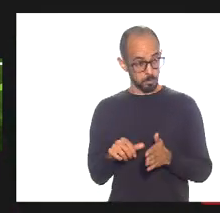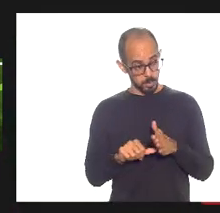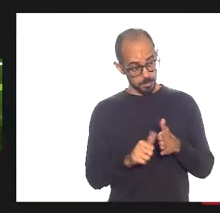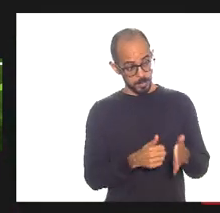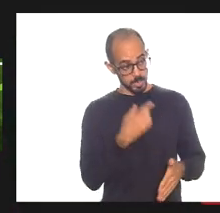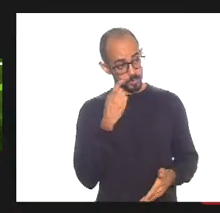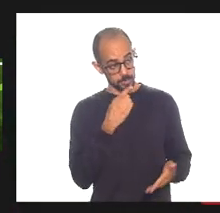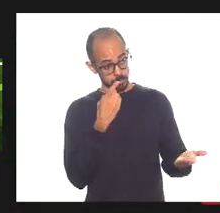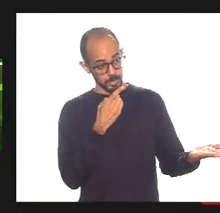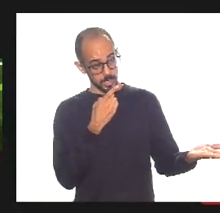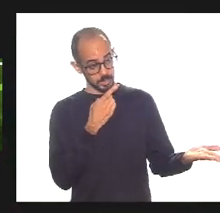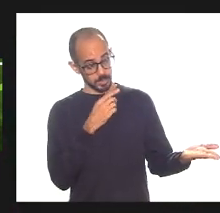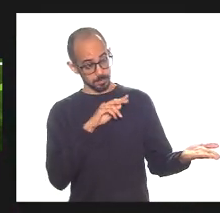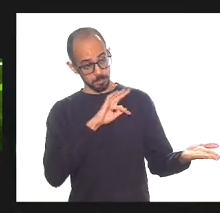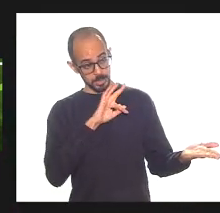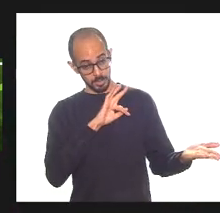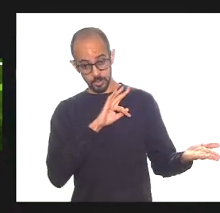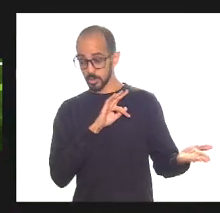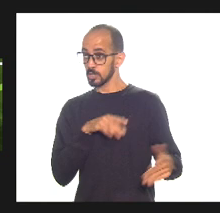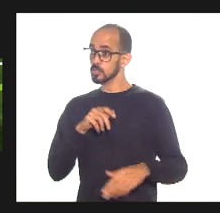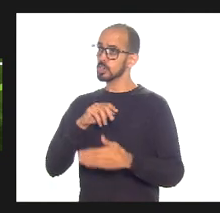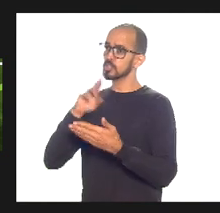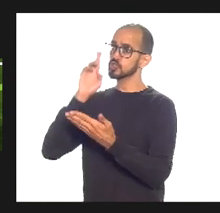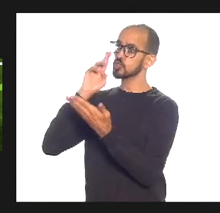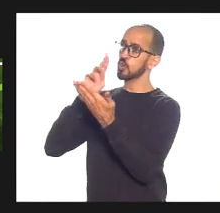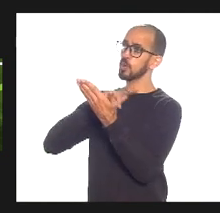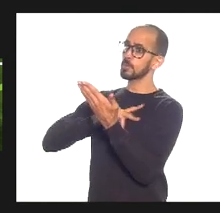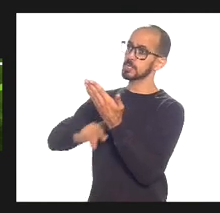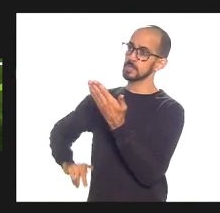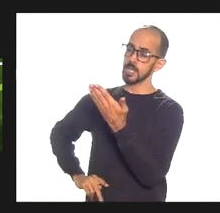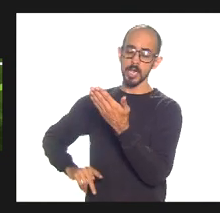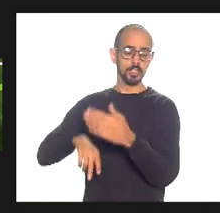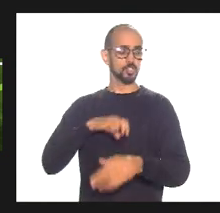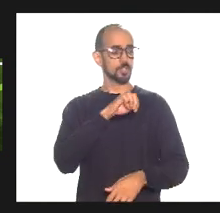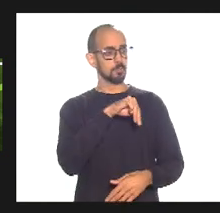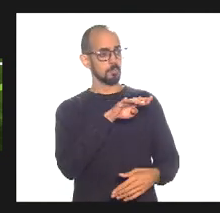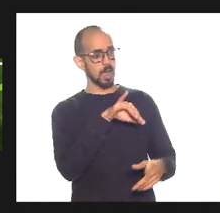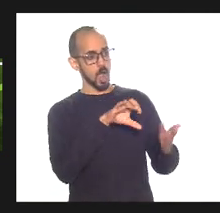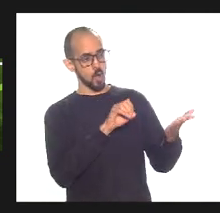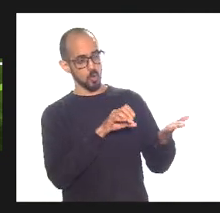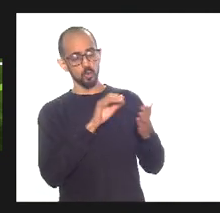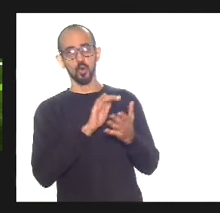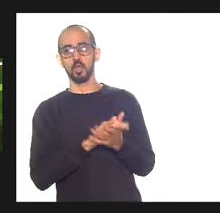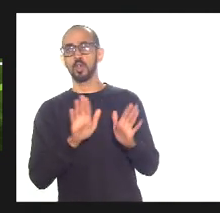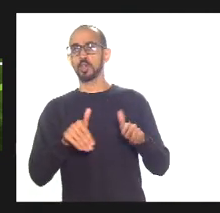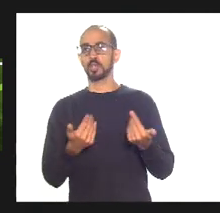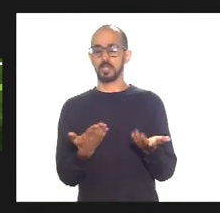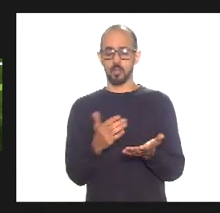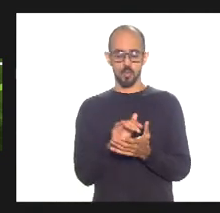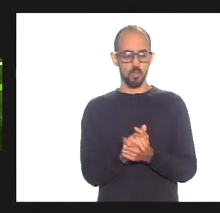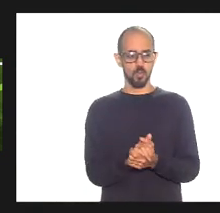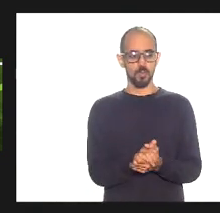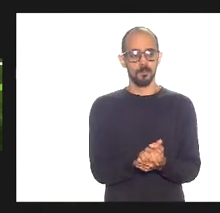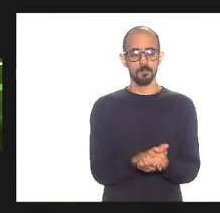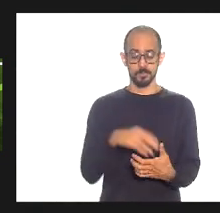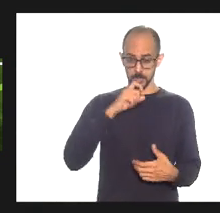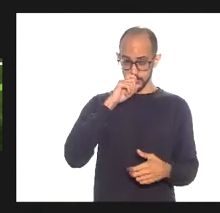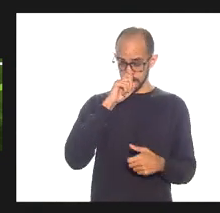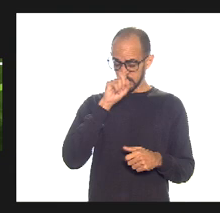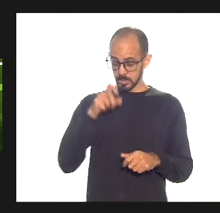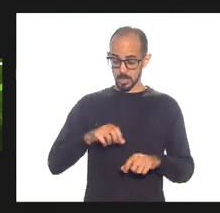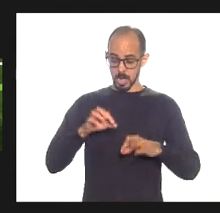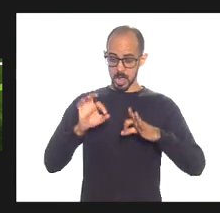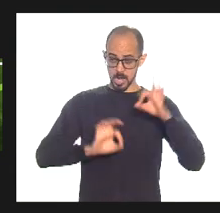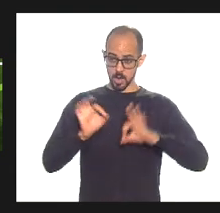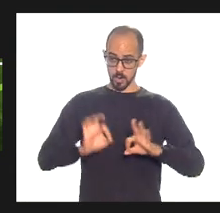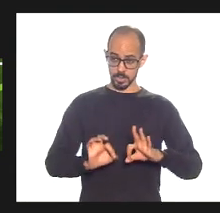seu presidente, amigo Mauro Osório, professor, diz o seguinte, a regulamentação do regime de recuperação